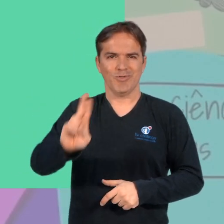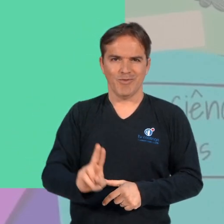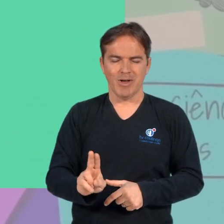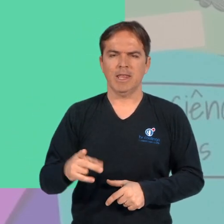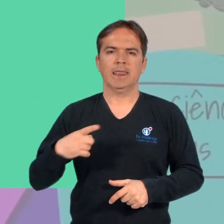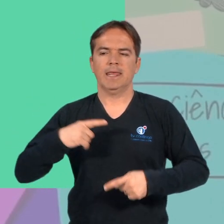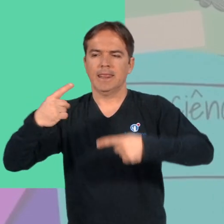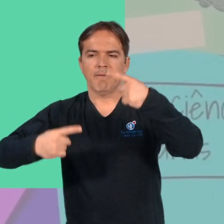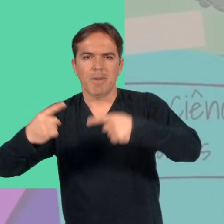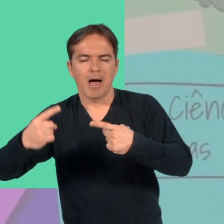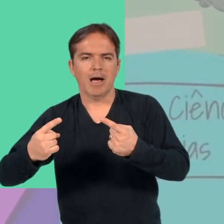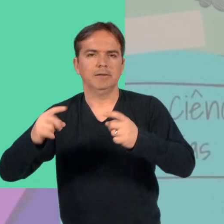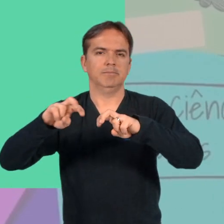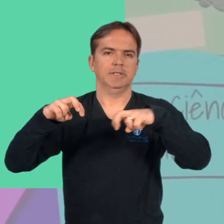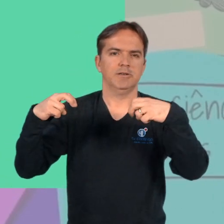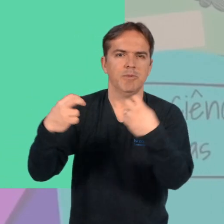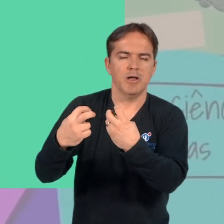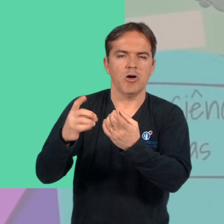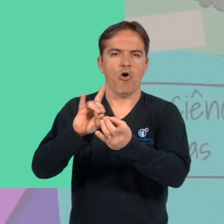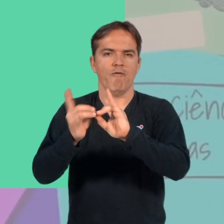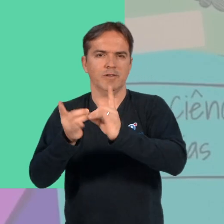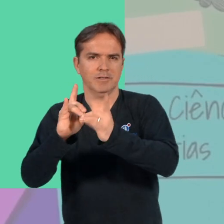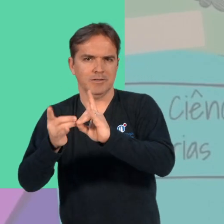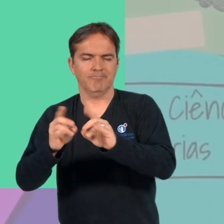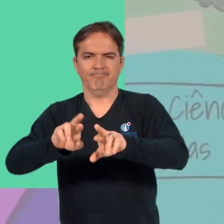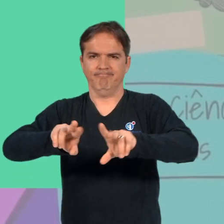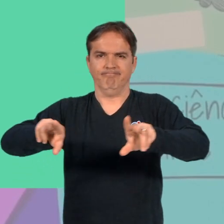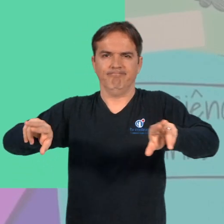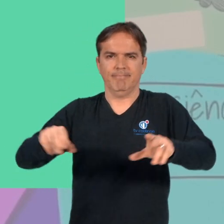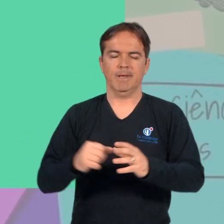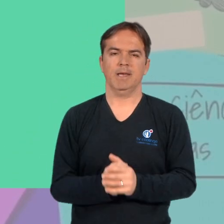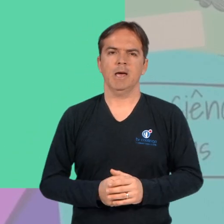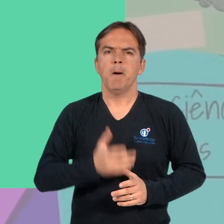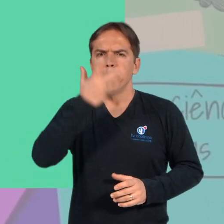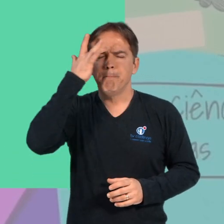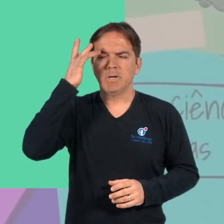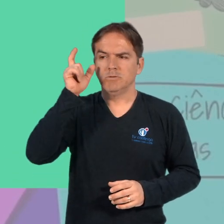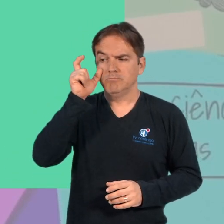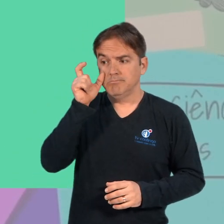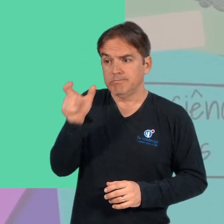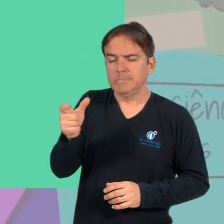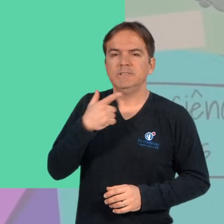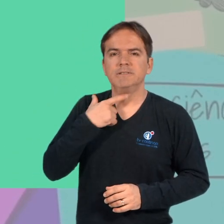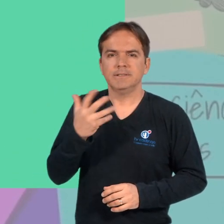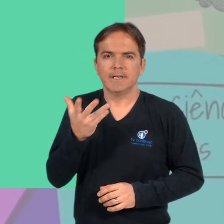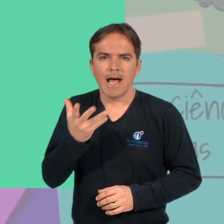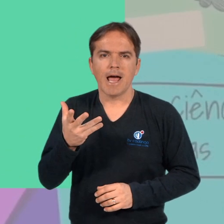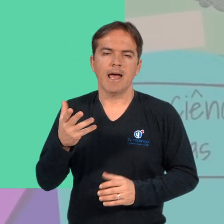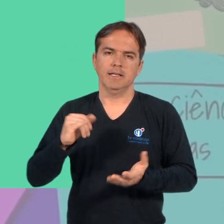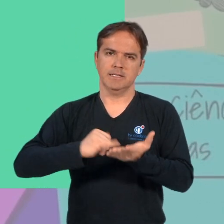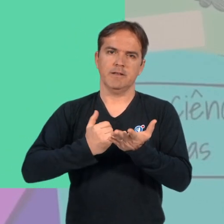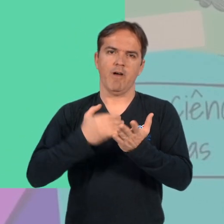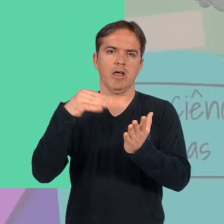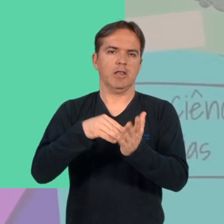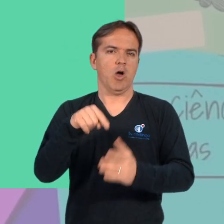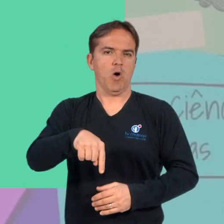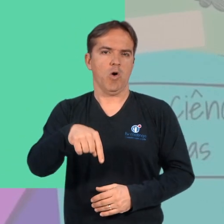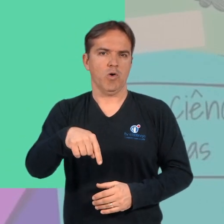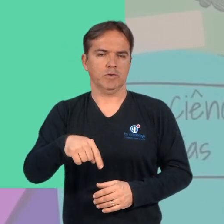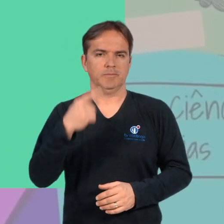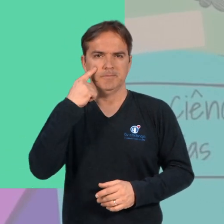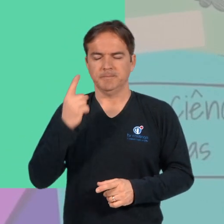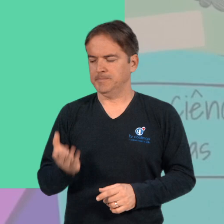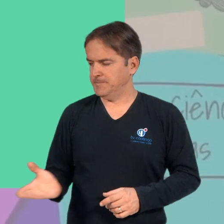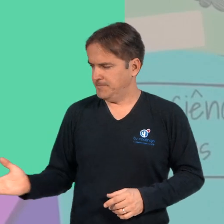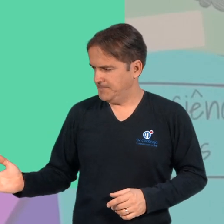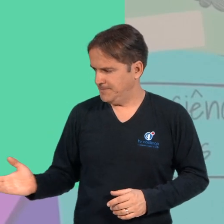debates, mesas redondas e oficinas. Os interessados podem se inscrever até hoje no site do evento. event3